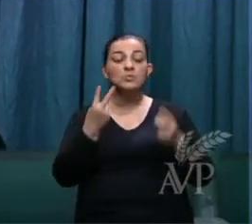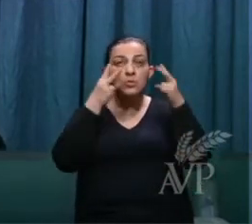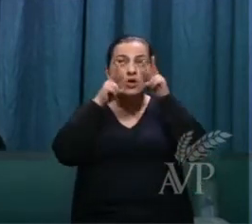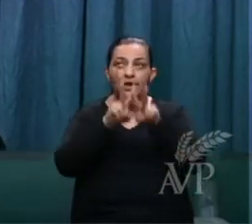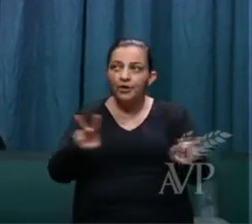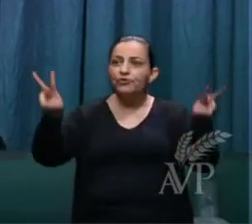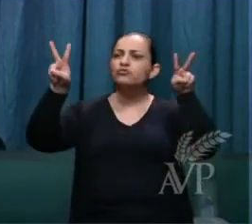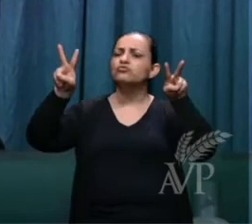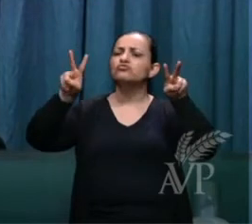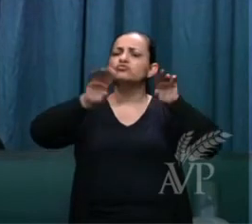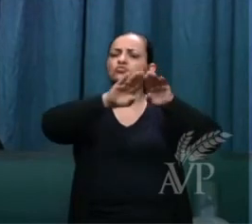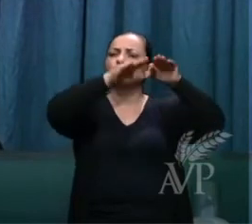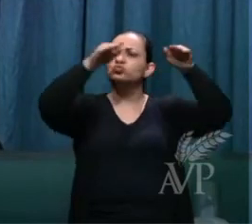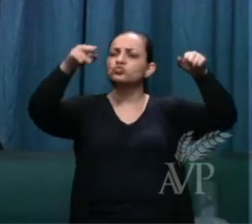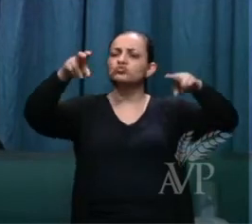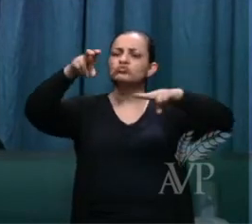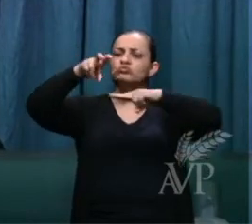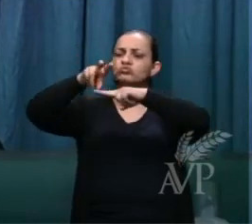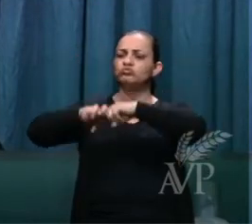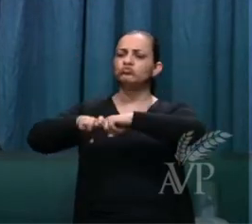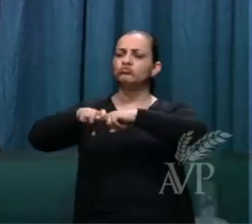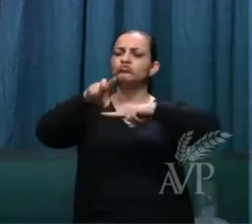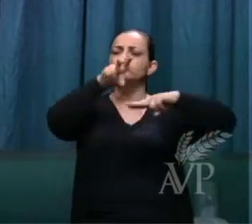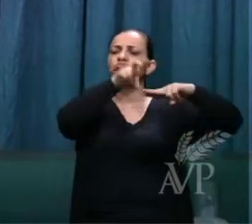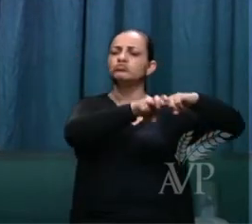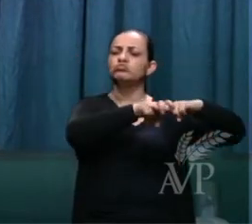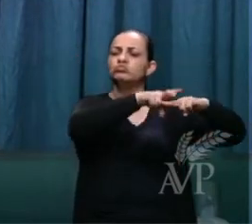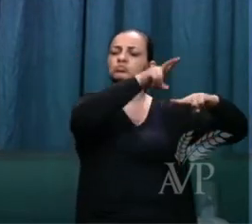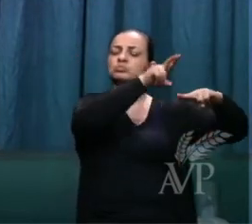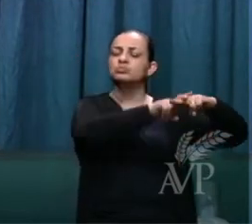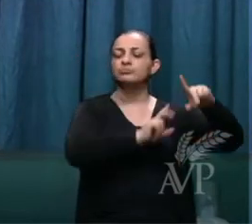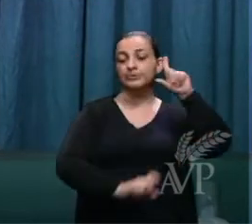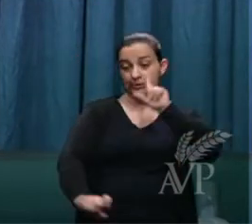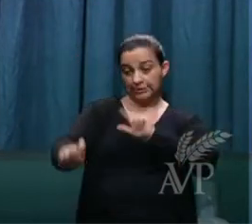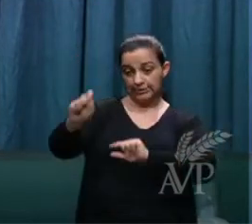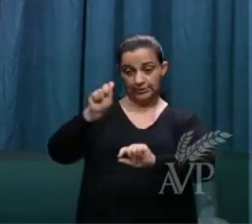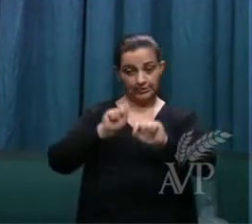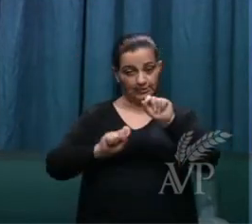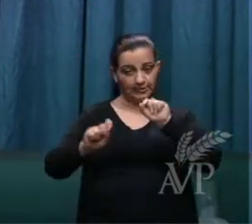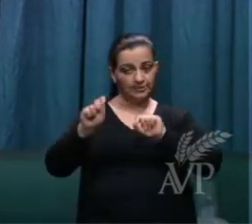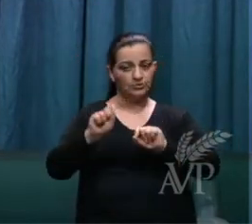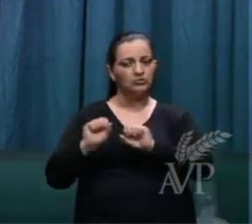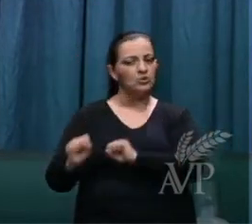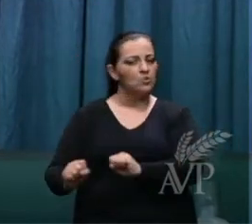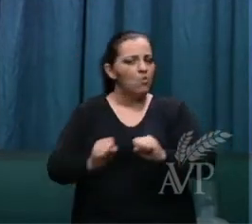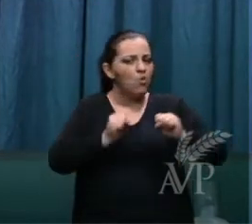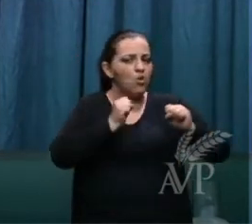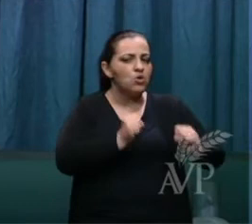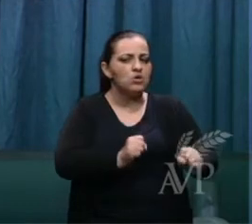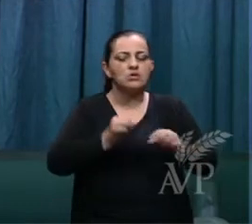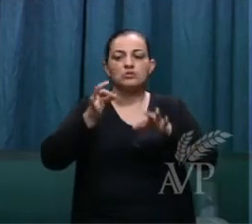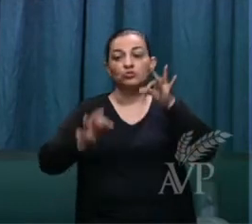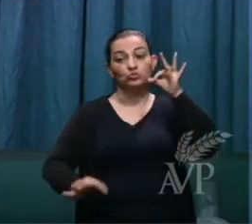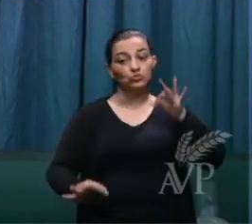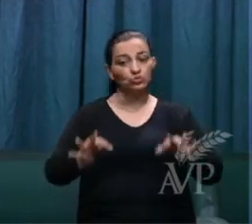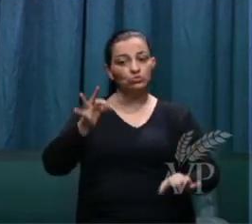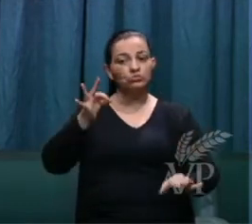evitronos e assentaram-se sobre eles aqueles a quem foi dado o poder de julgar